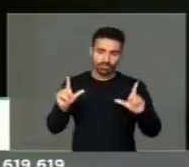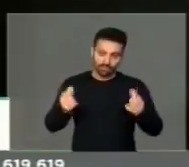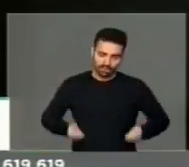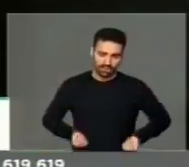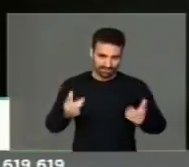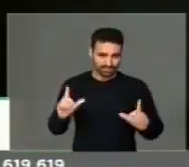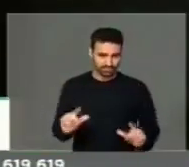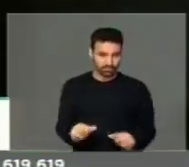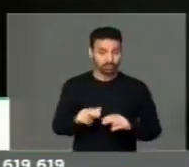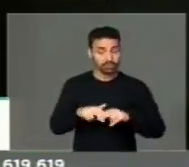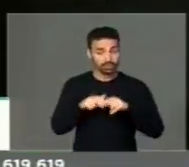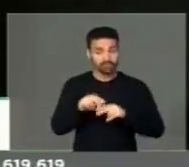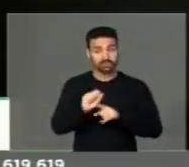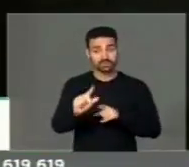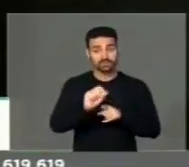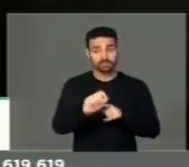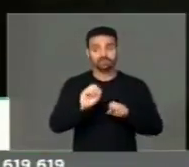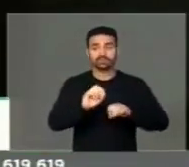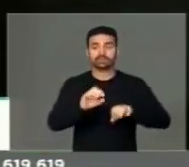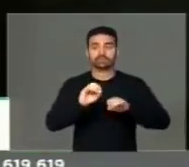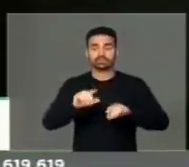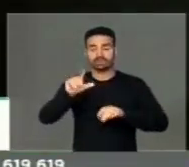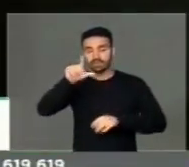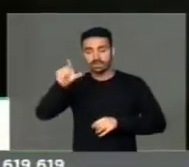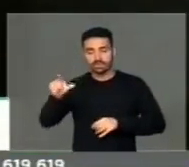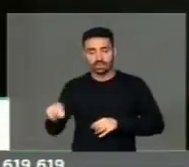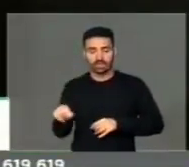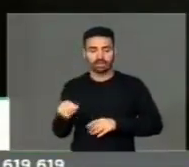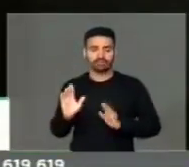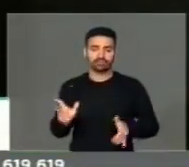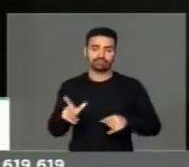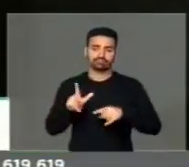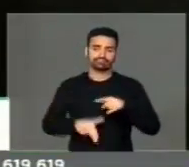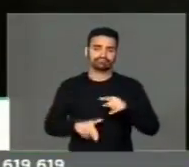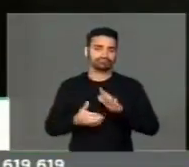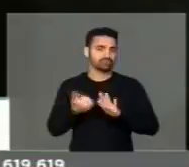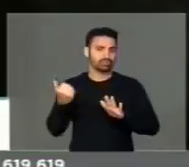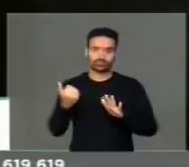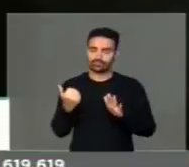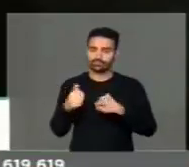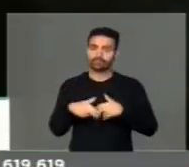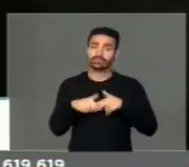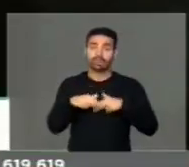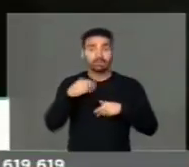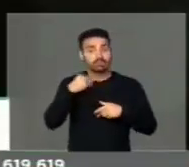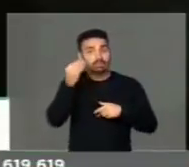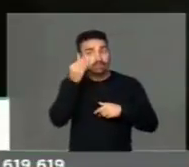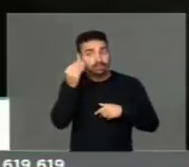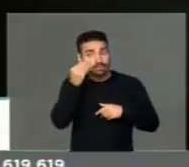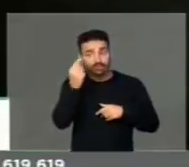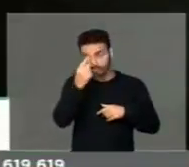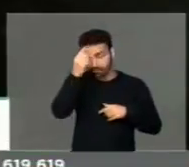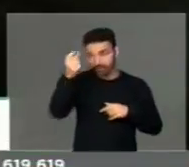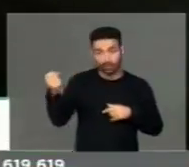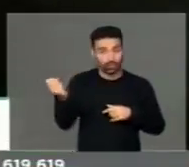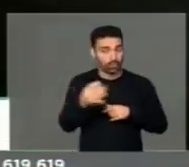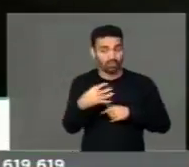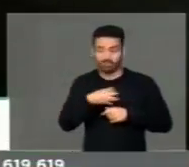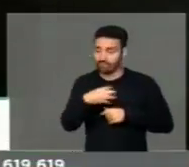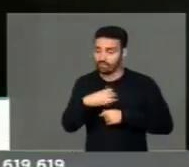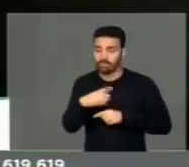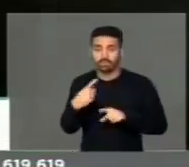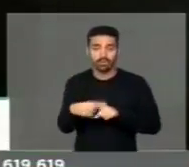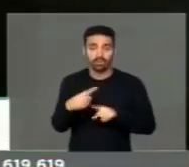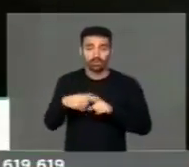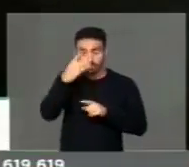grandes financiamentos para o ensinamento da língua italiana foram cortados. Estamos tentando inventar, criar novas maneiras, porque